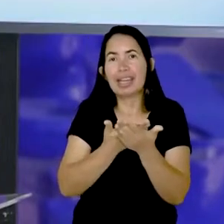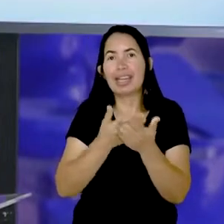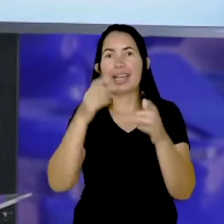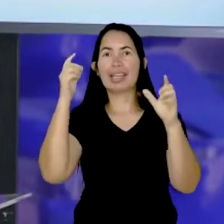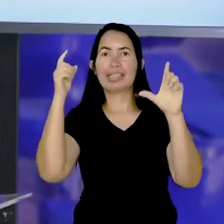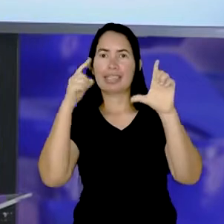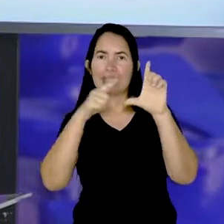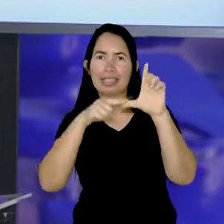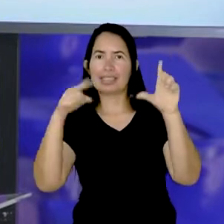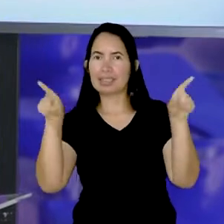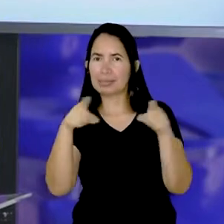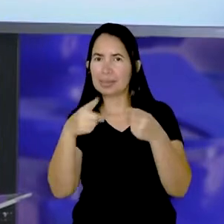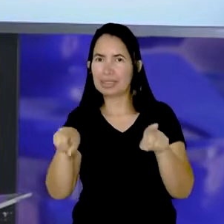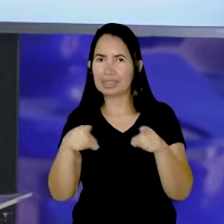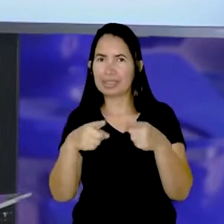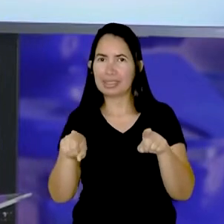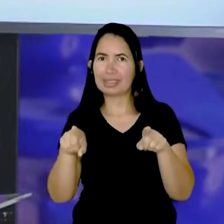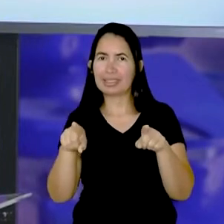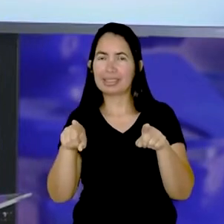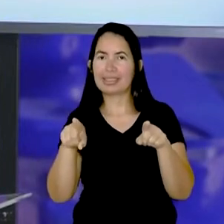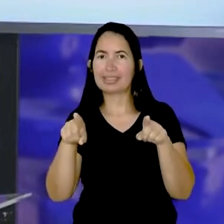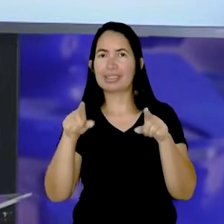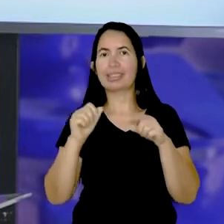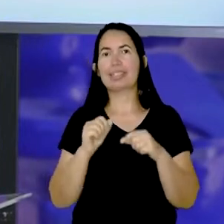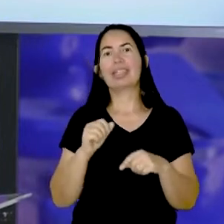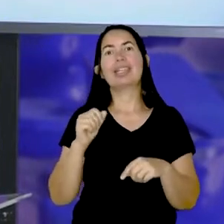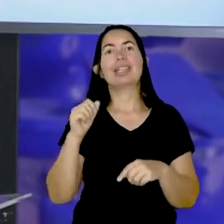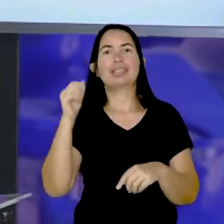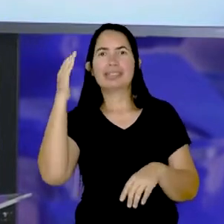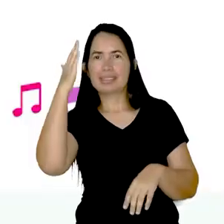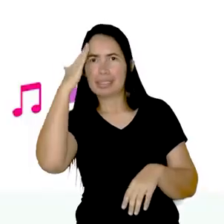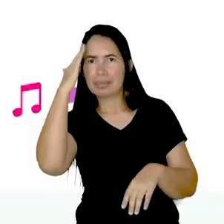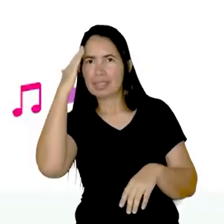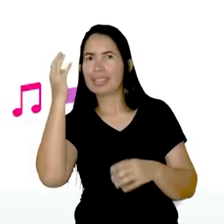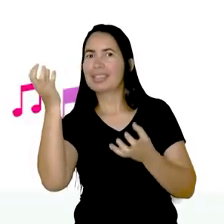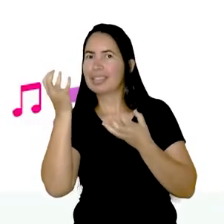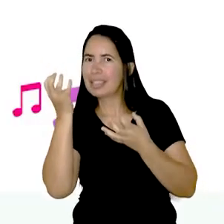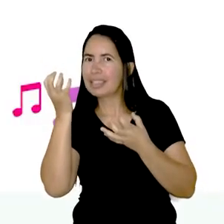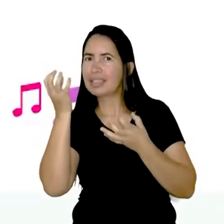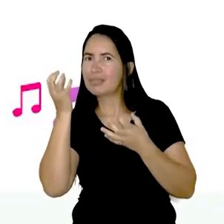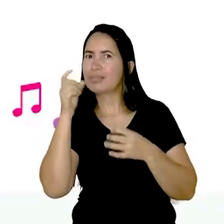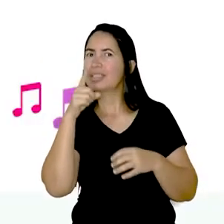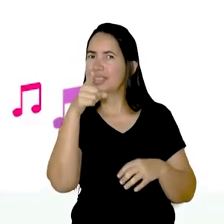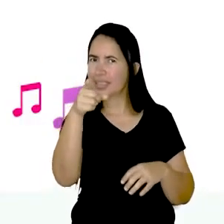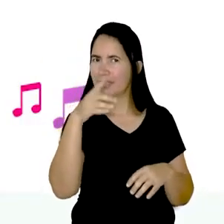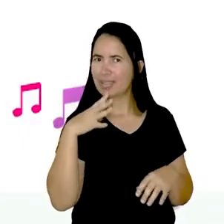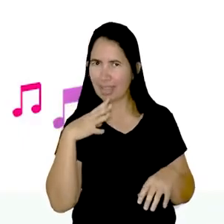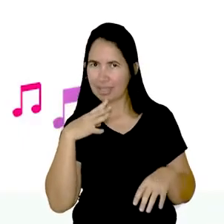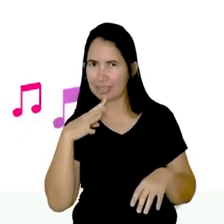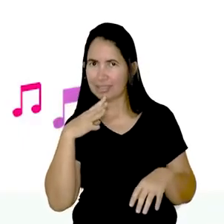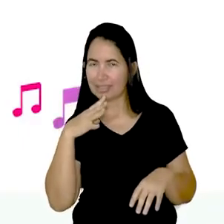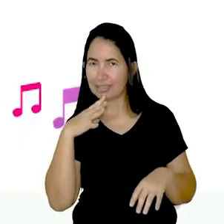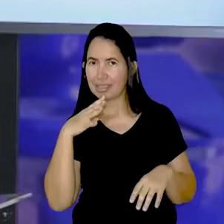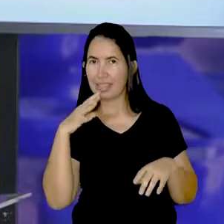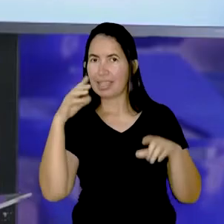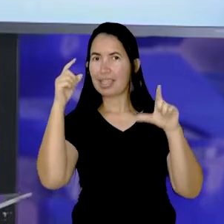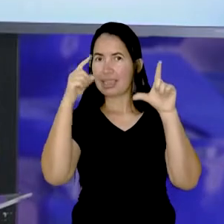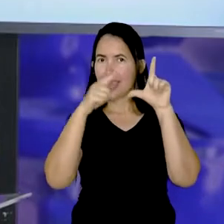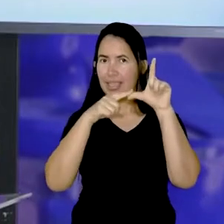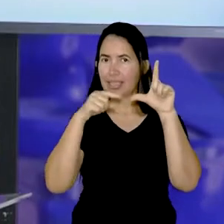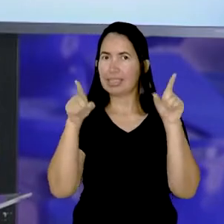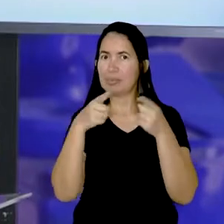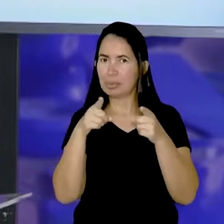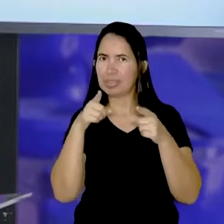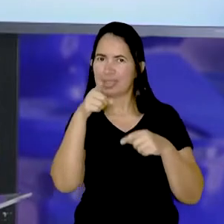a letra de canção. E eu quero saber agora se você aí conhece alguma letra de canção.